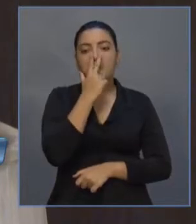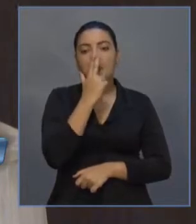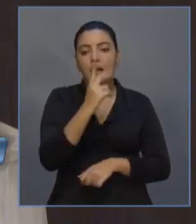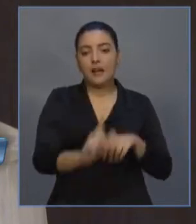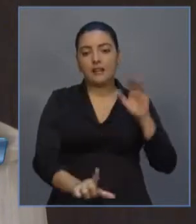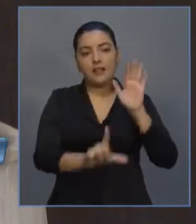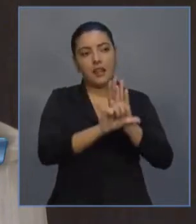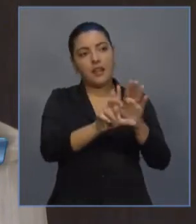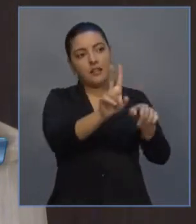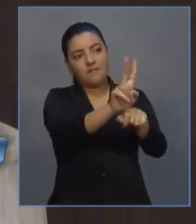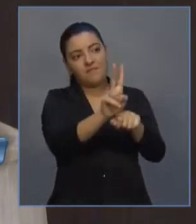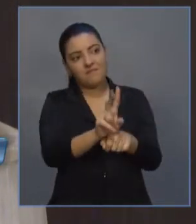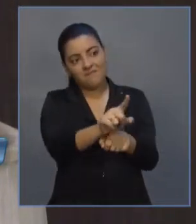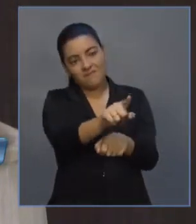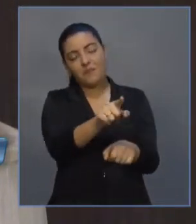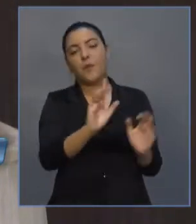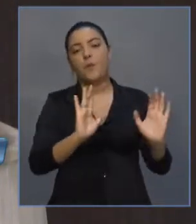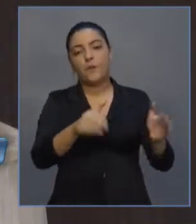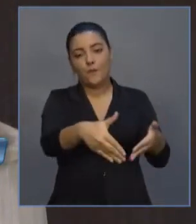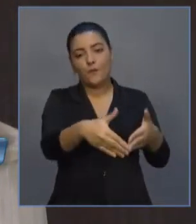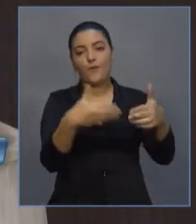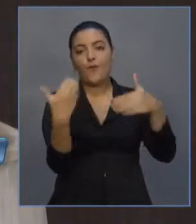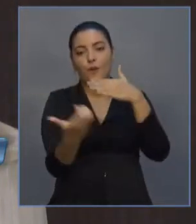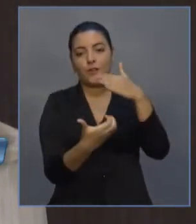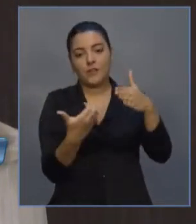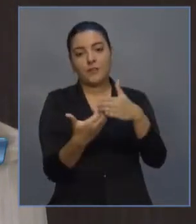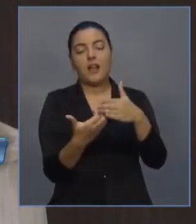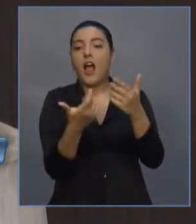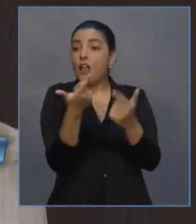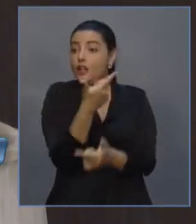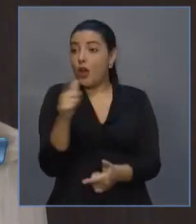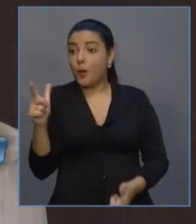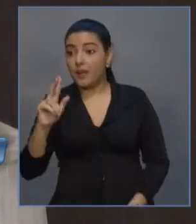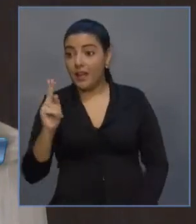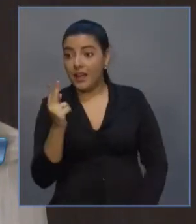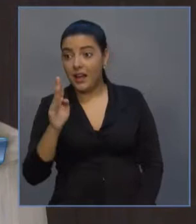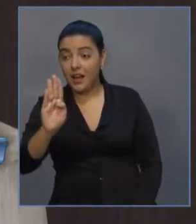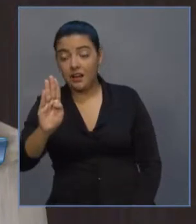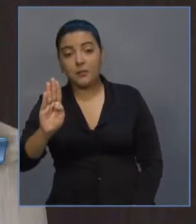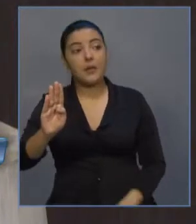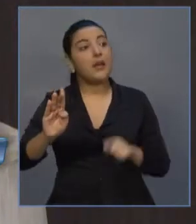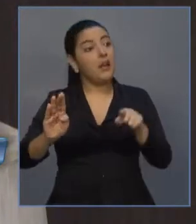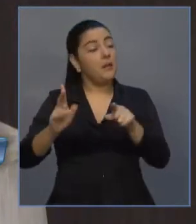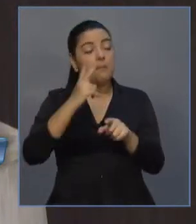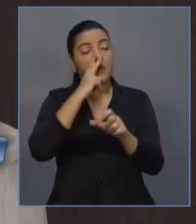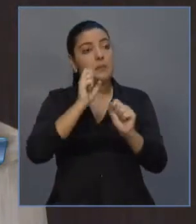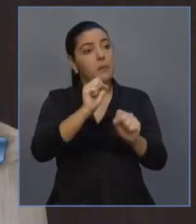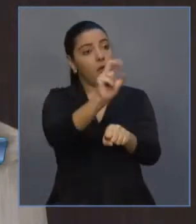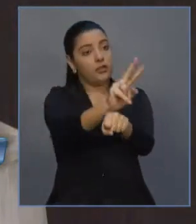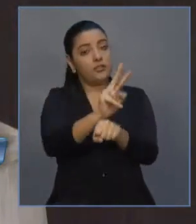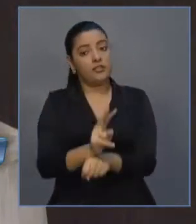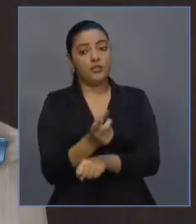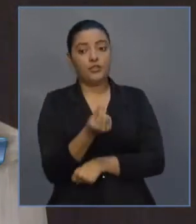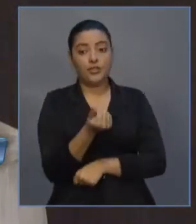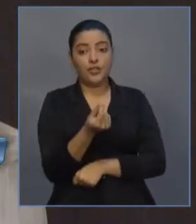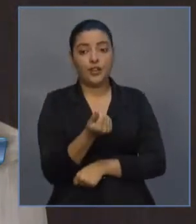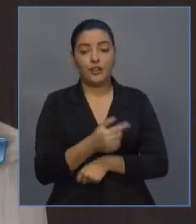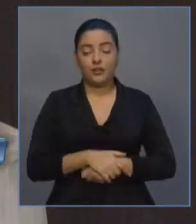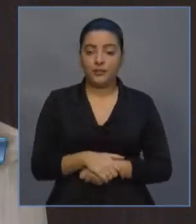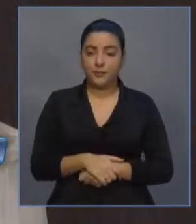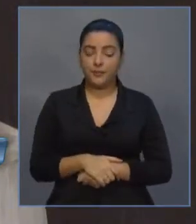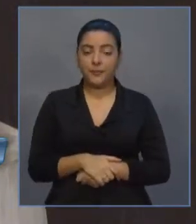foi encomendada para esse tipo de empresa. Lei sob encomenda. E